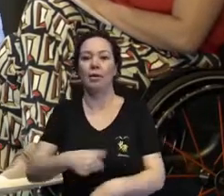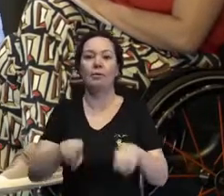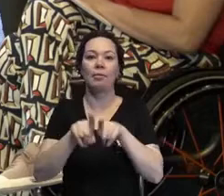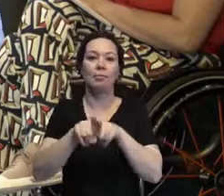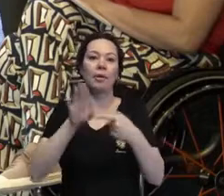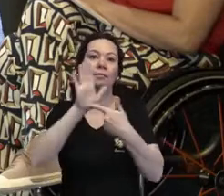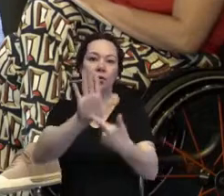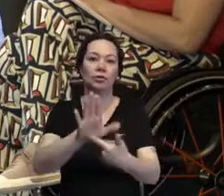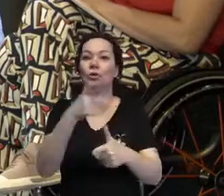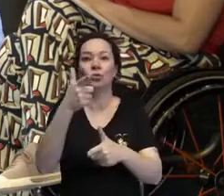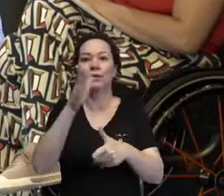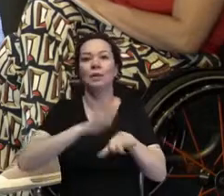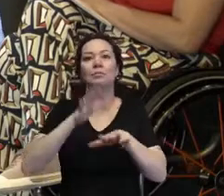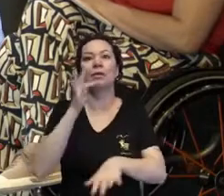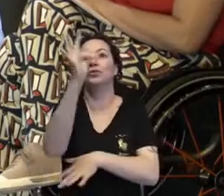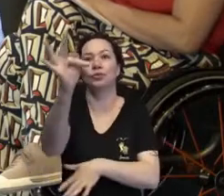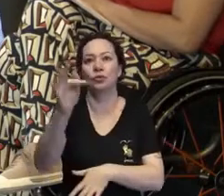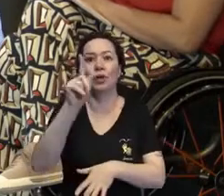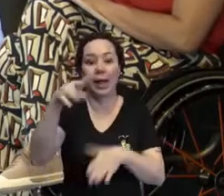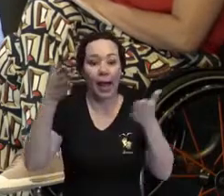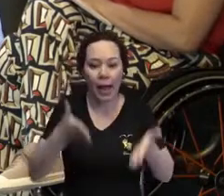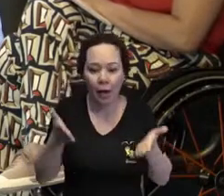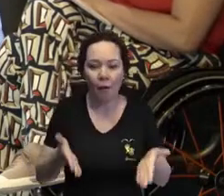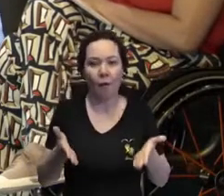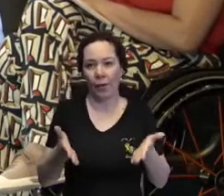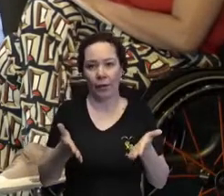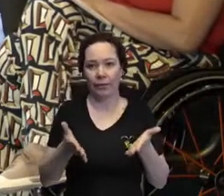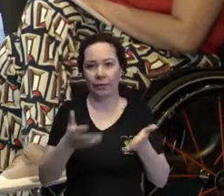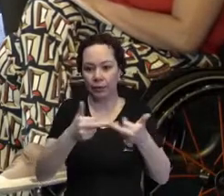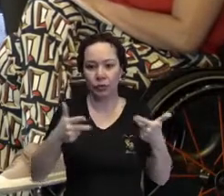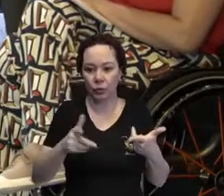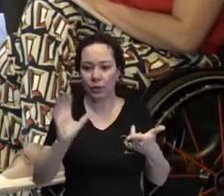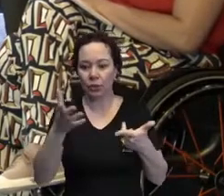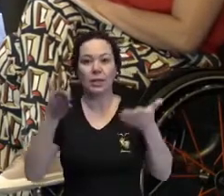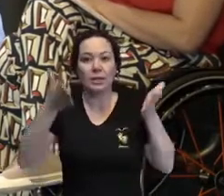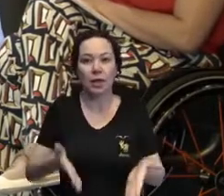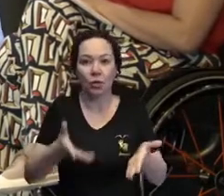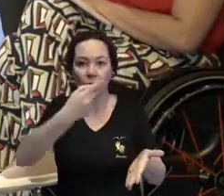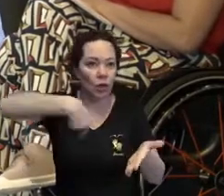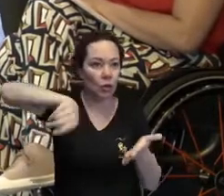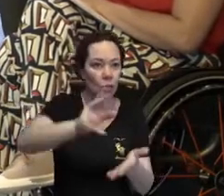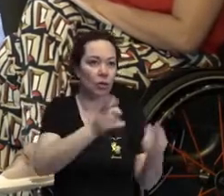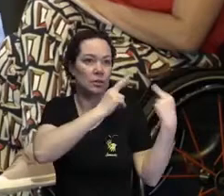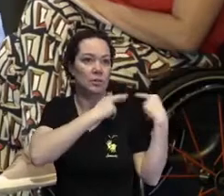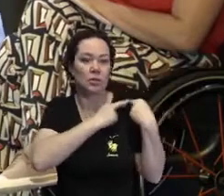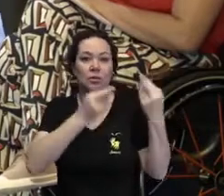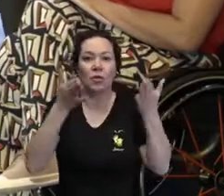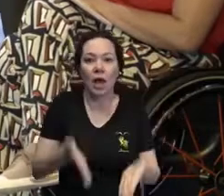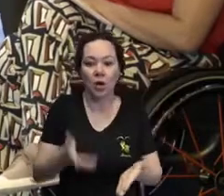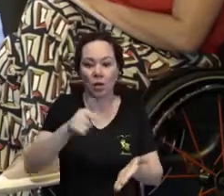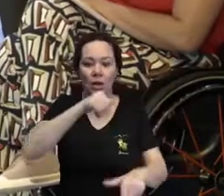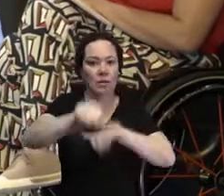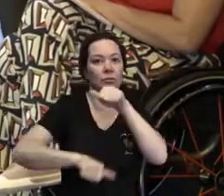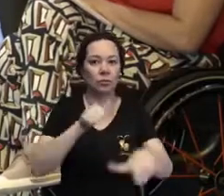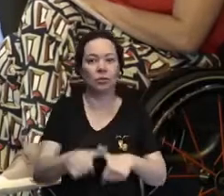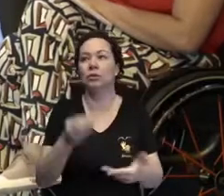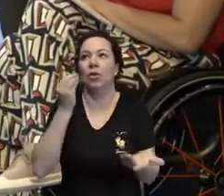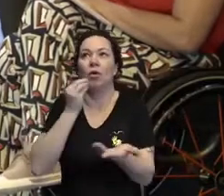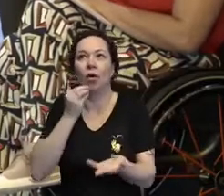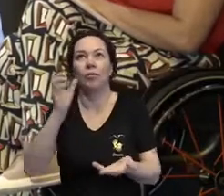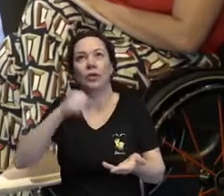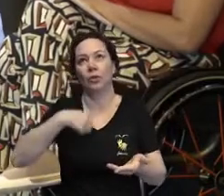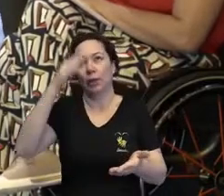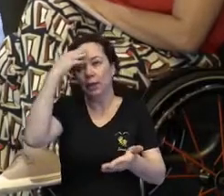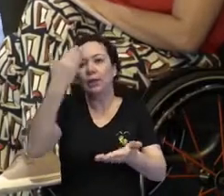não tem mais o futuro, tem o agora. Nós somos responsáveis por essa mudança. É claro que eu também